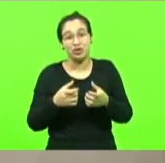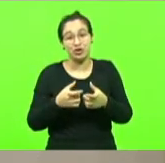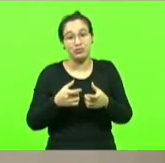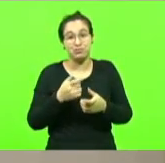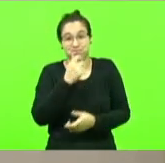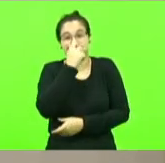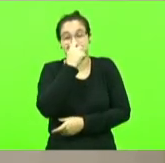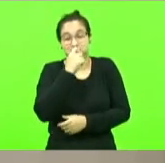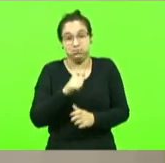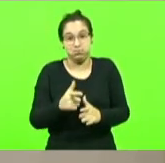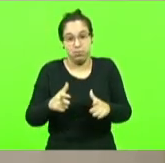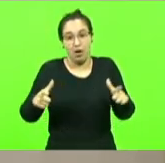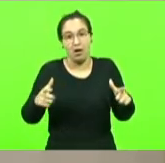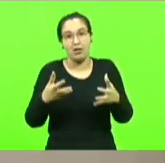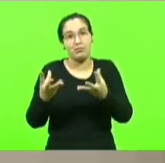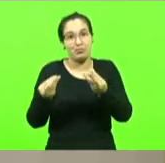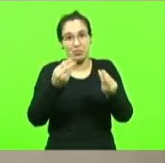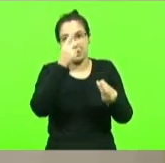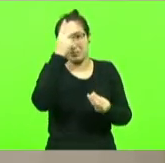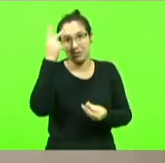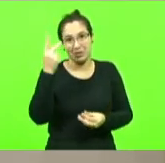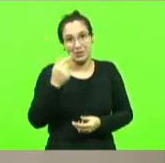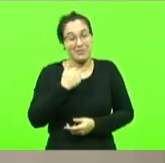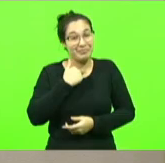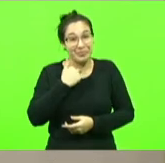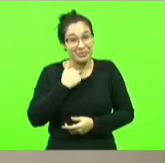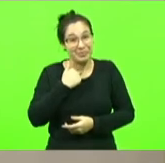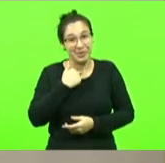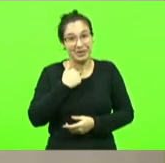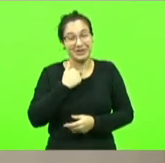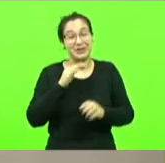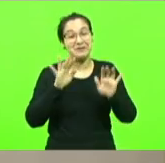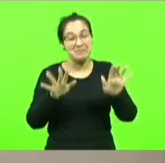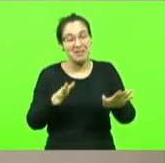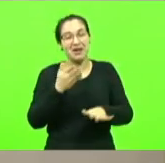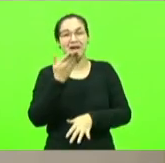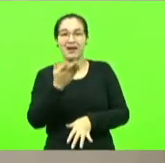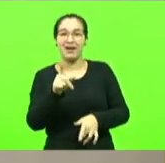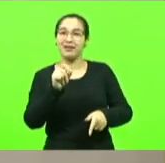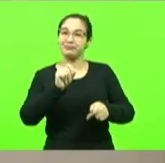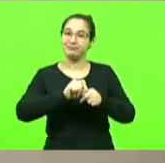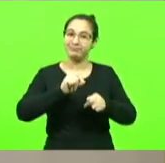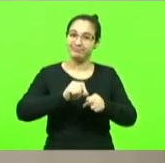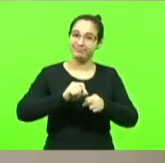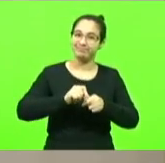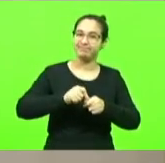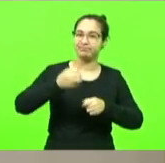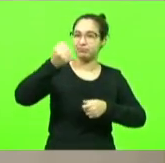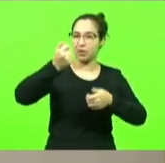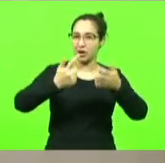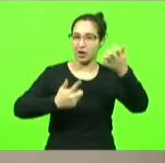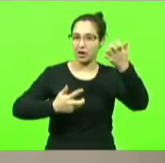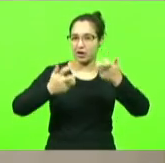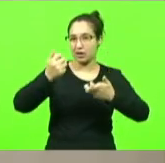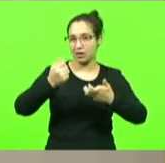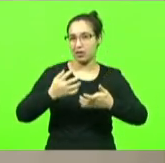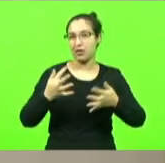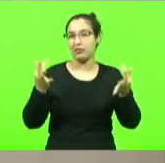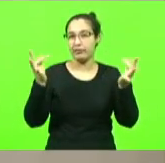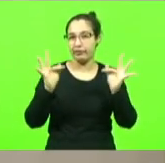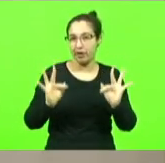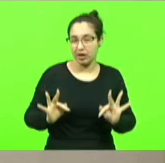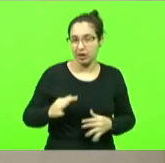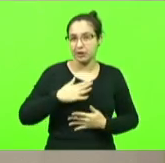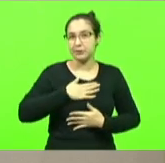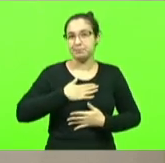impostas pelas normas de vigilância isso não foi possível mas ele fez considerações lisangiosas ao parlamento